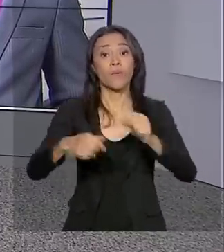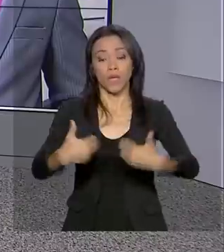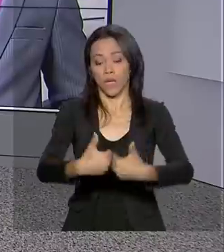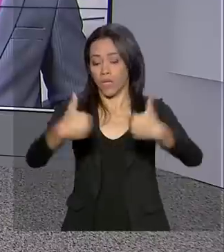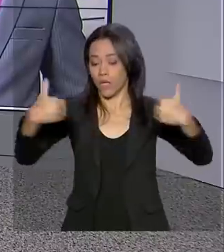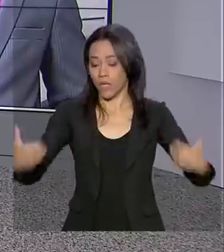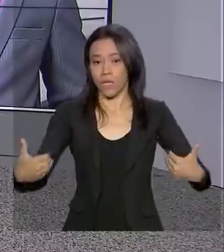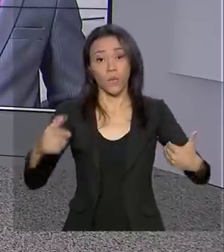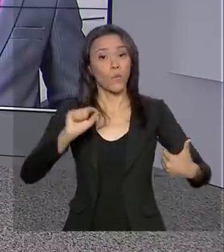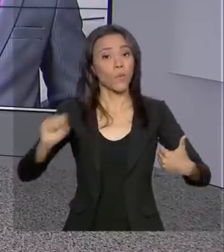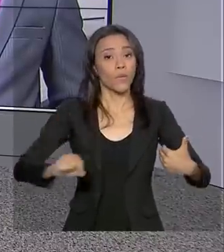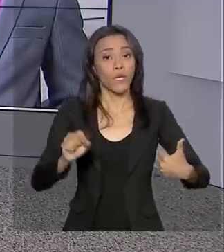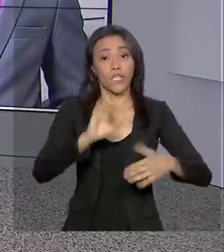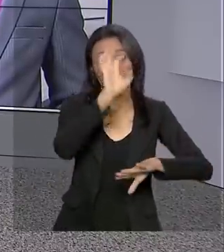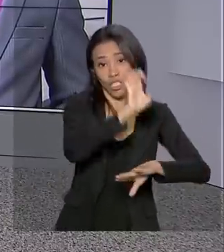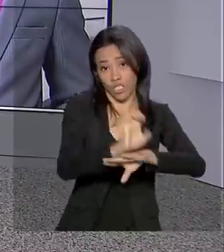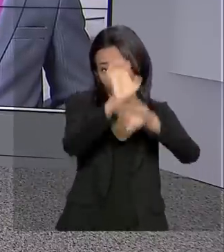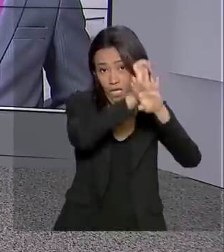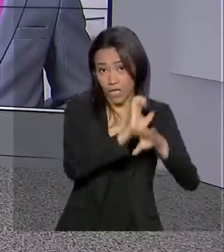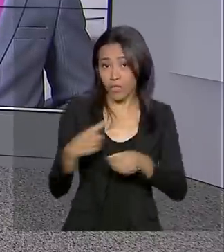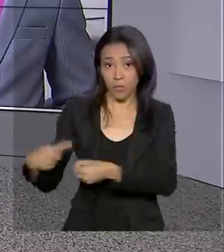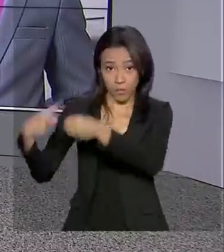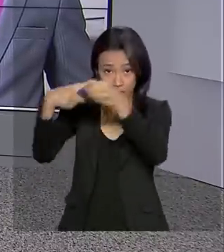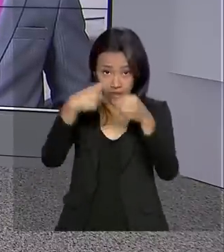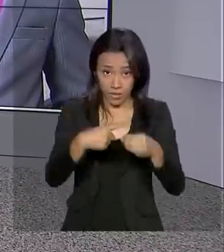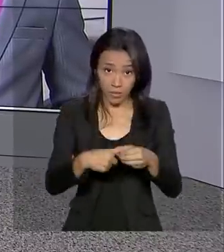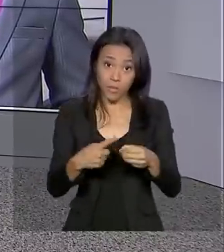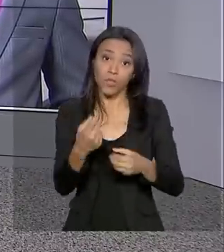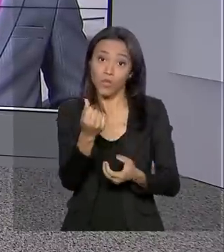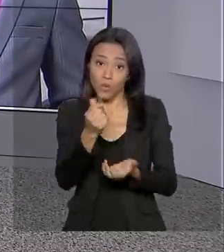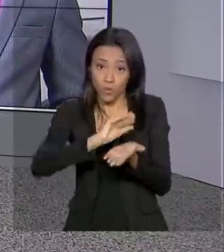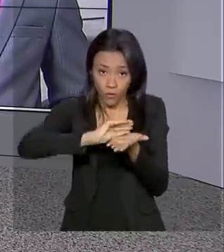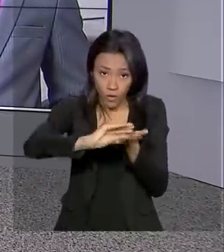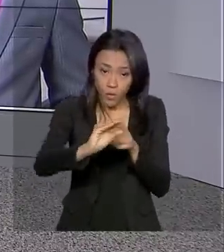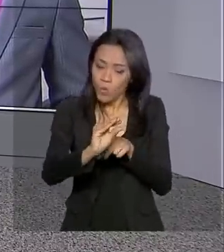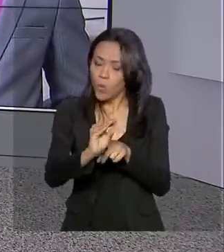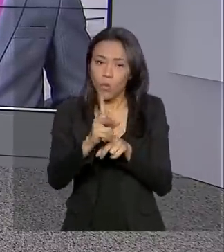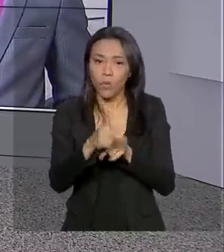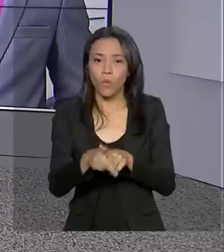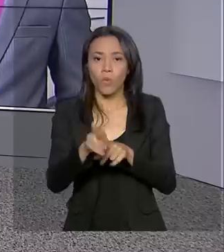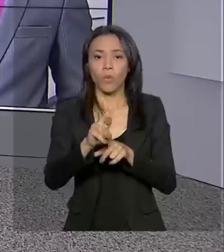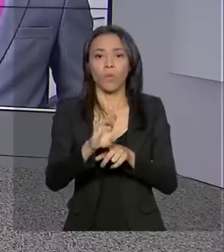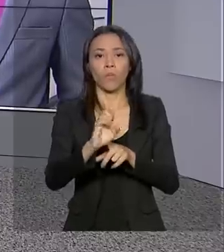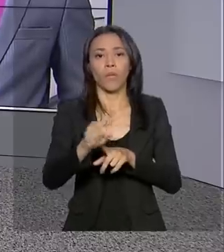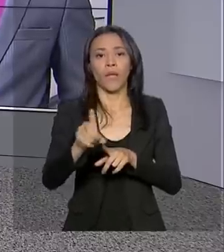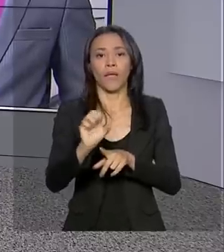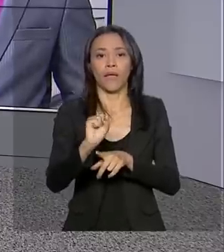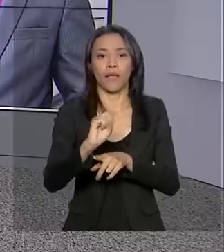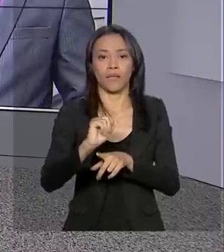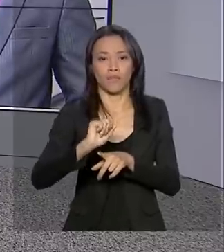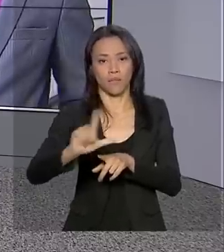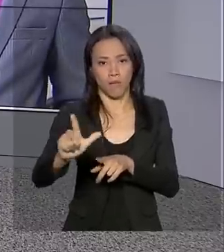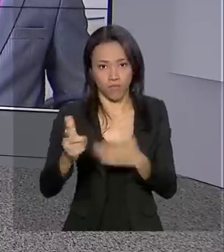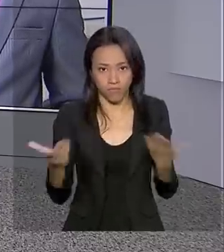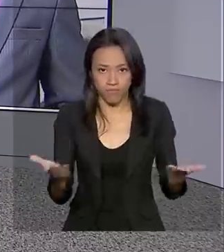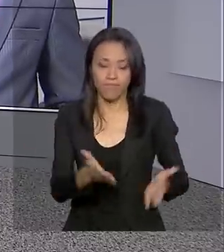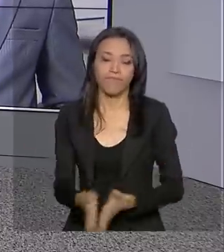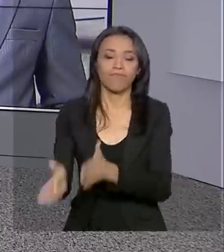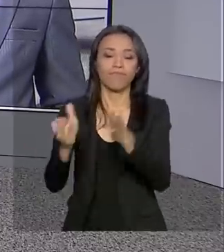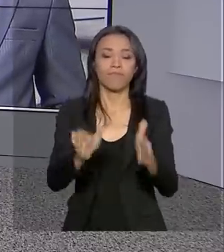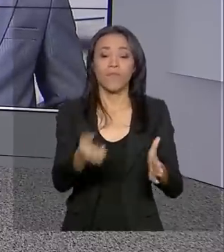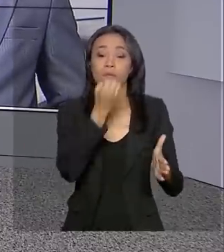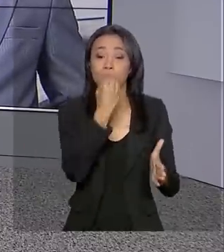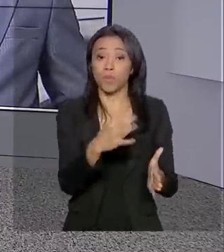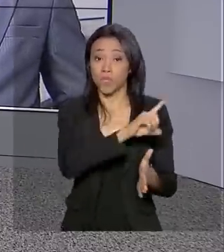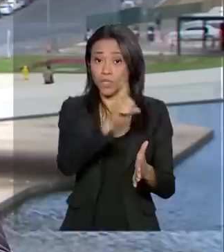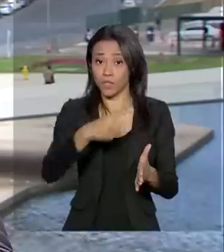municípios de verba do pré-sal. Glauco de Queiroz tem os detalhes para a gente. Bom dia, Glauco. Olá, bom dia, Renata. Bom dia para você e a todos